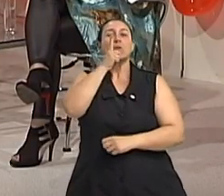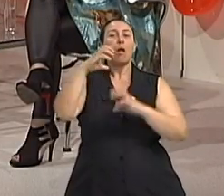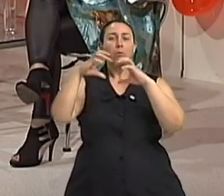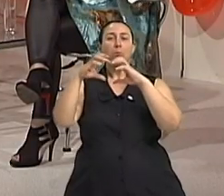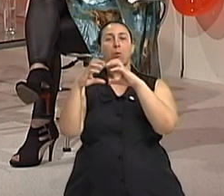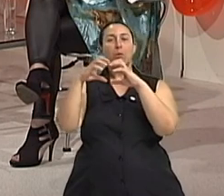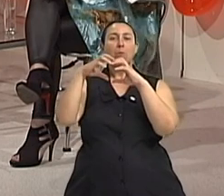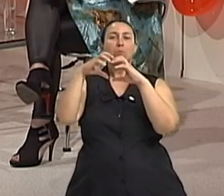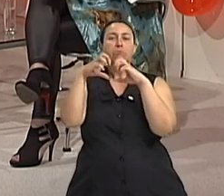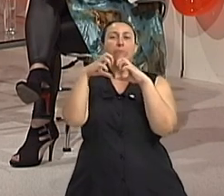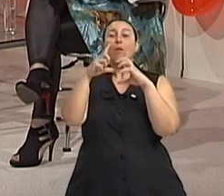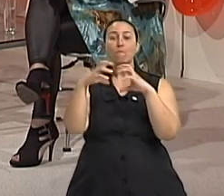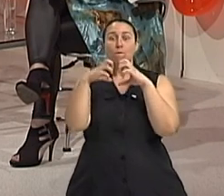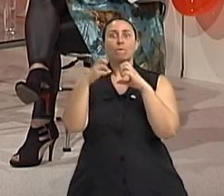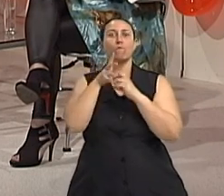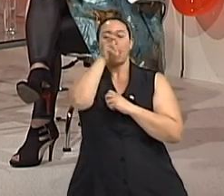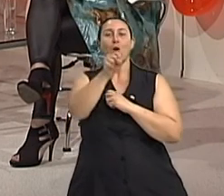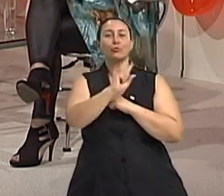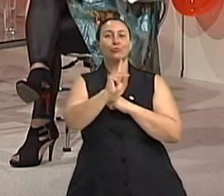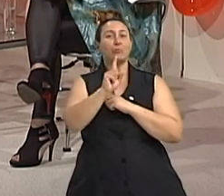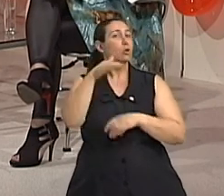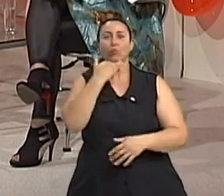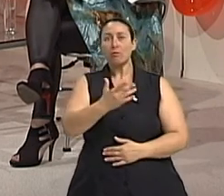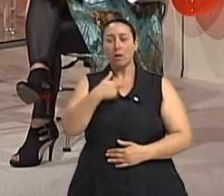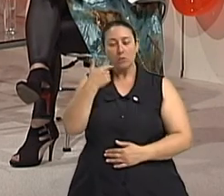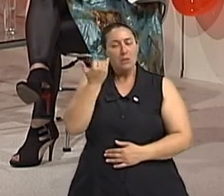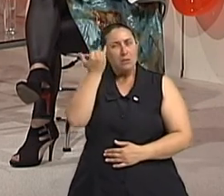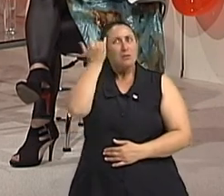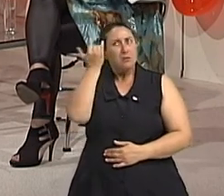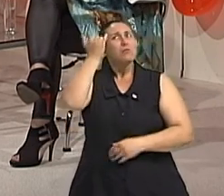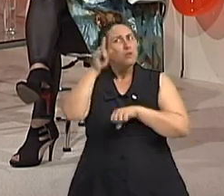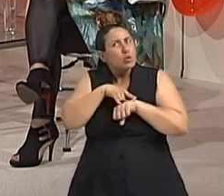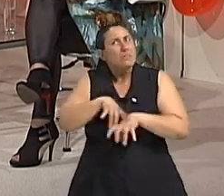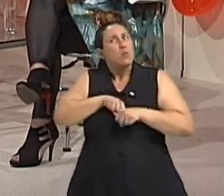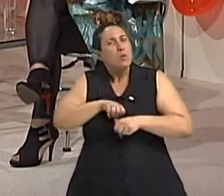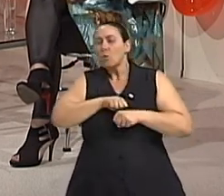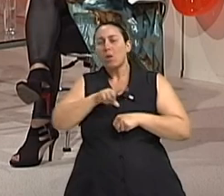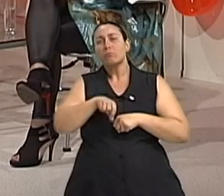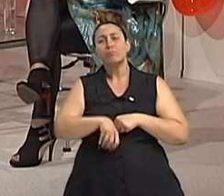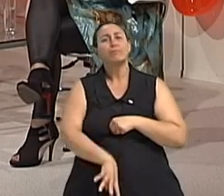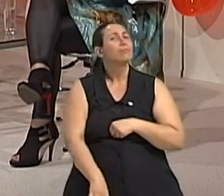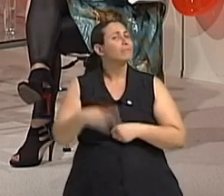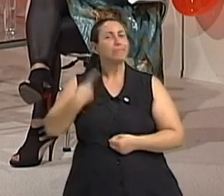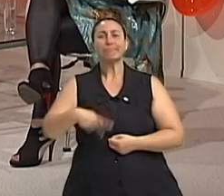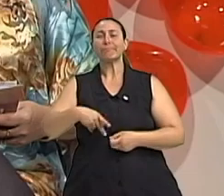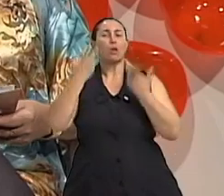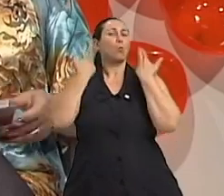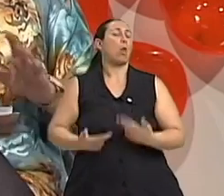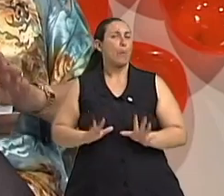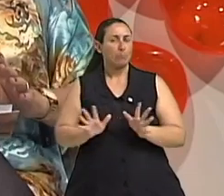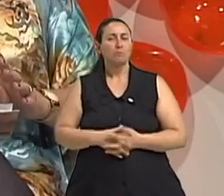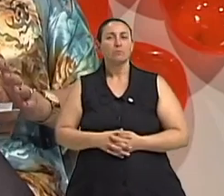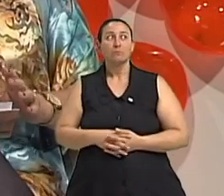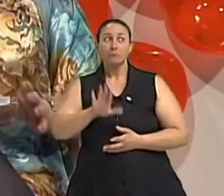adianta mandar essa mensagem para o cérebro. ela não consegue. Ela não consegue segurar, com certeza. Doutor,